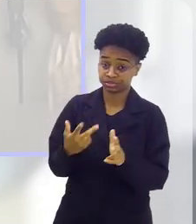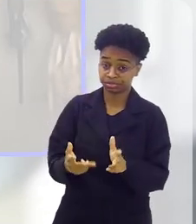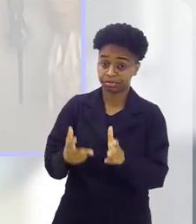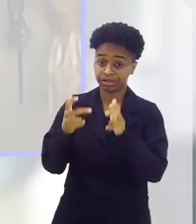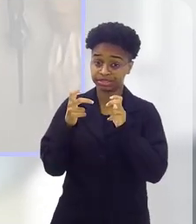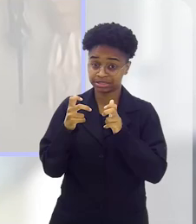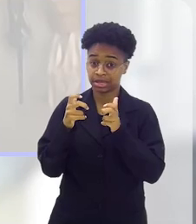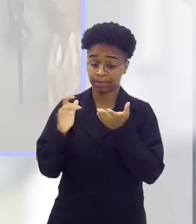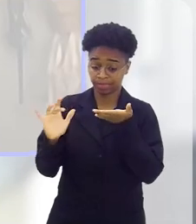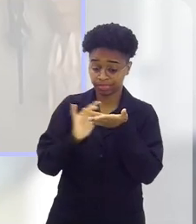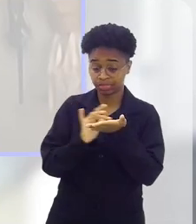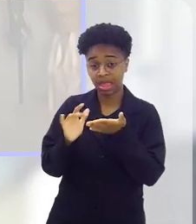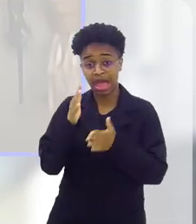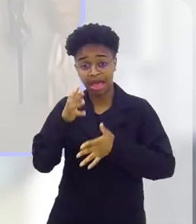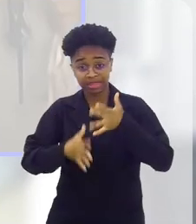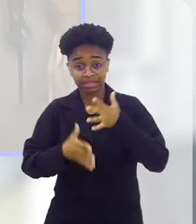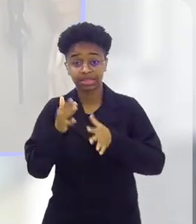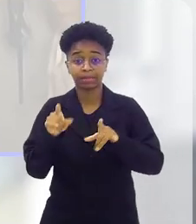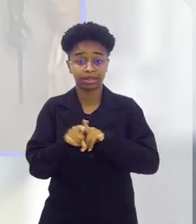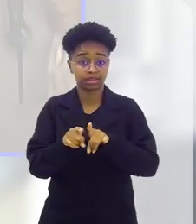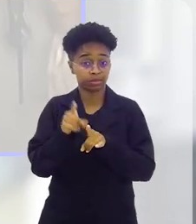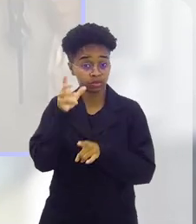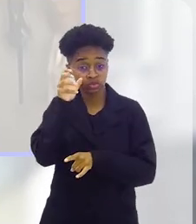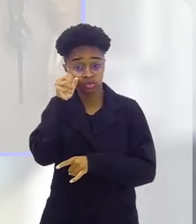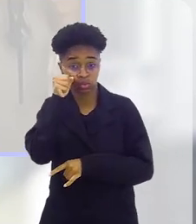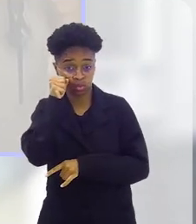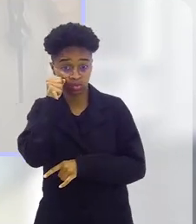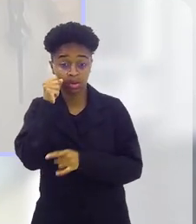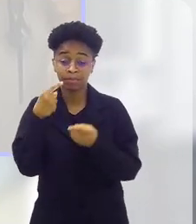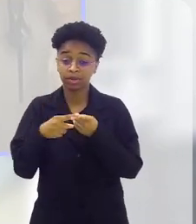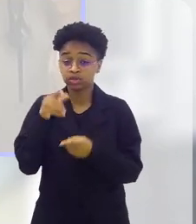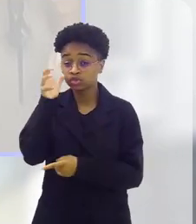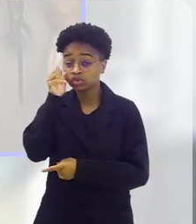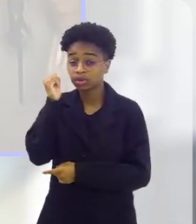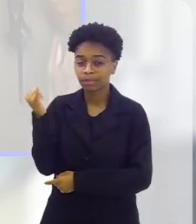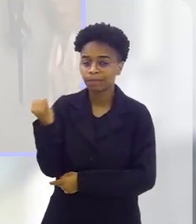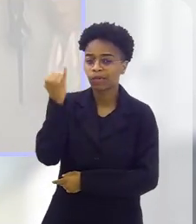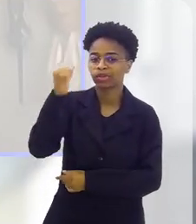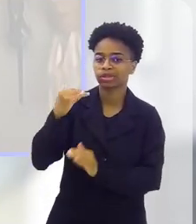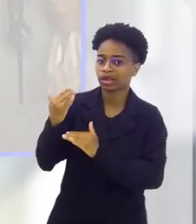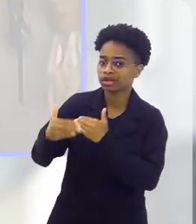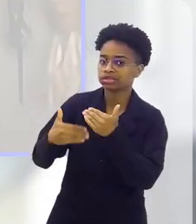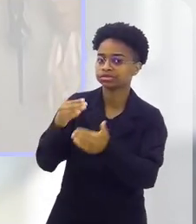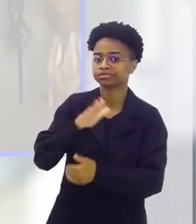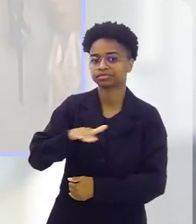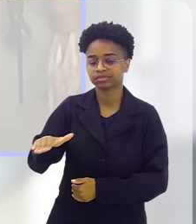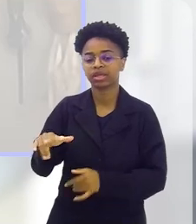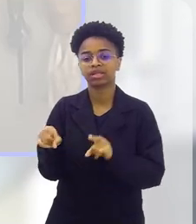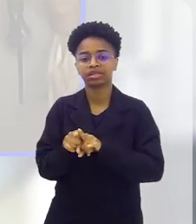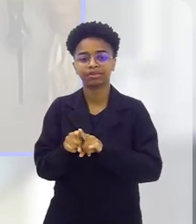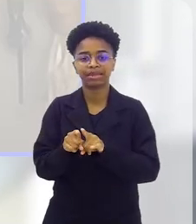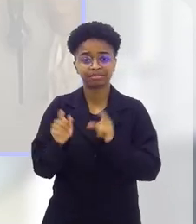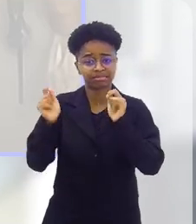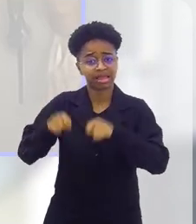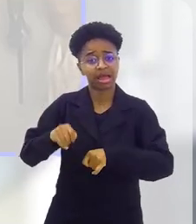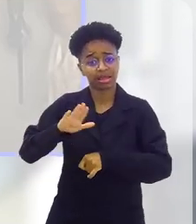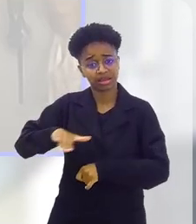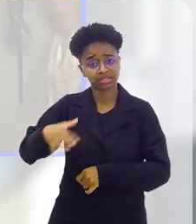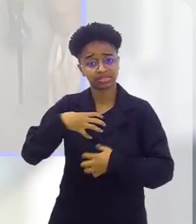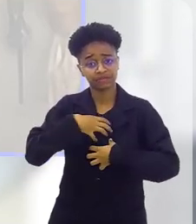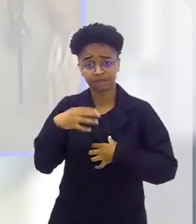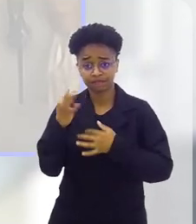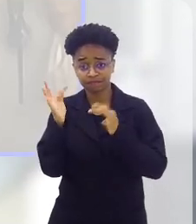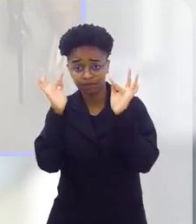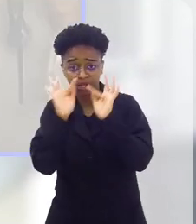percebe que a tela atrapalha até o sono, e o sono é importante para todo o desenvolvimento infantil e para a criança estar